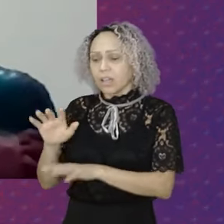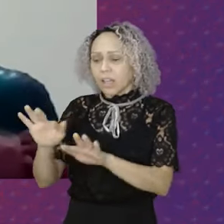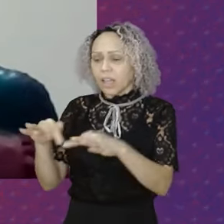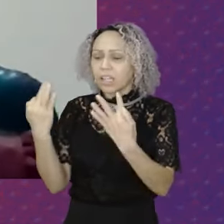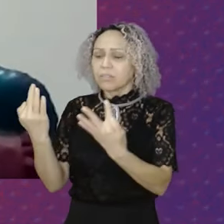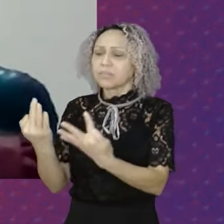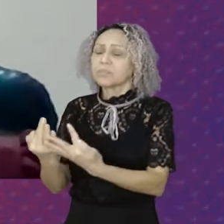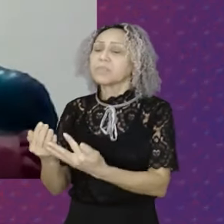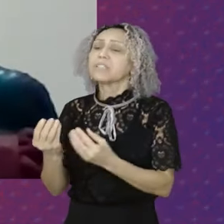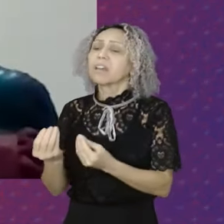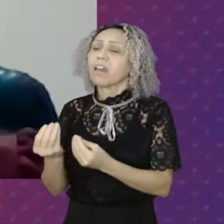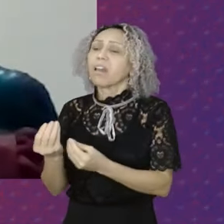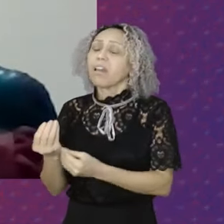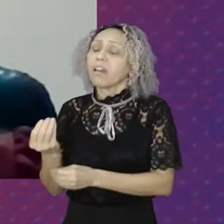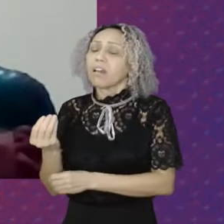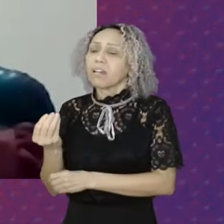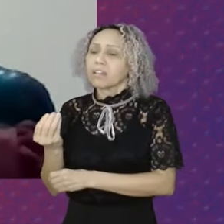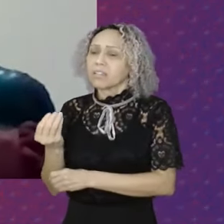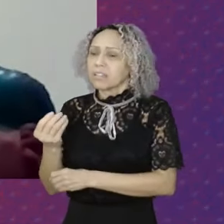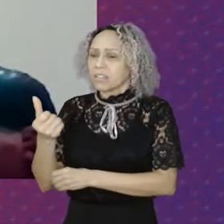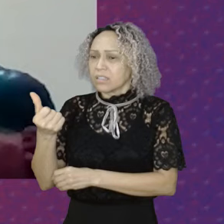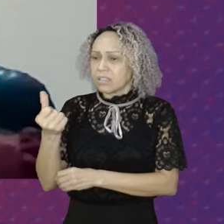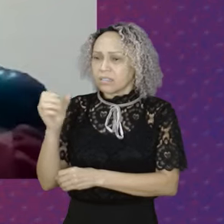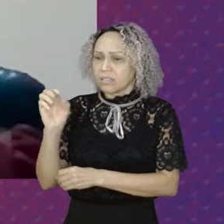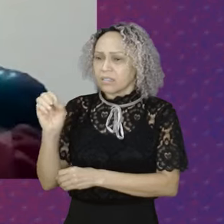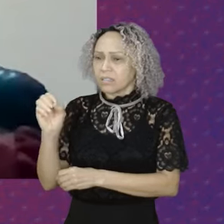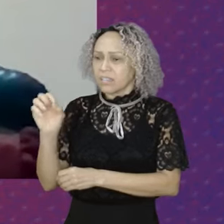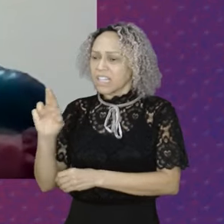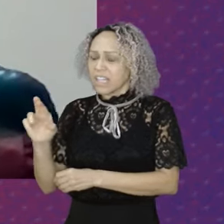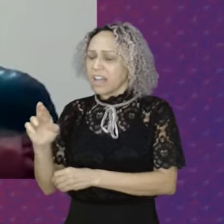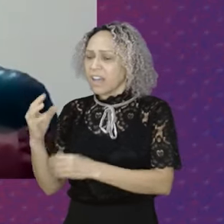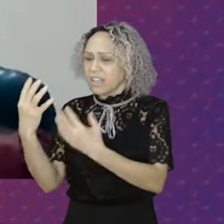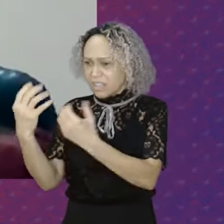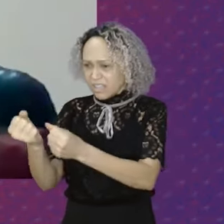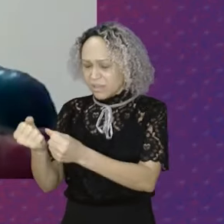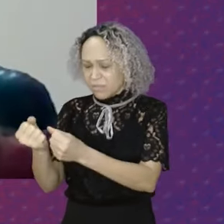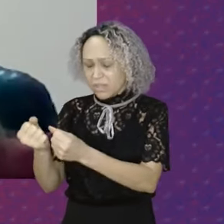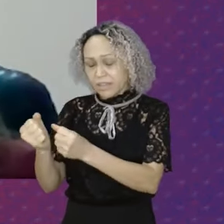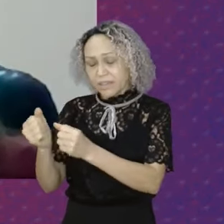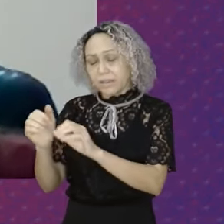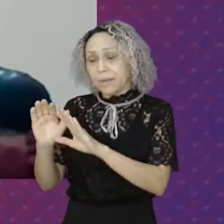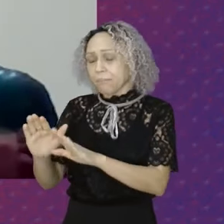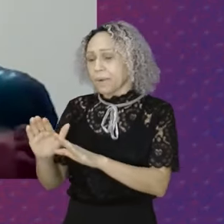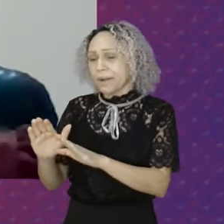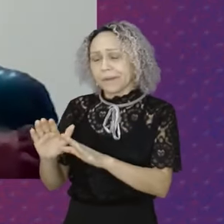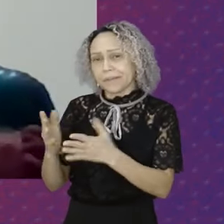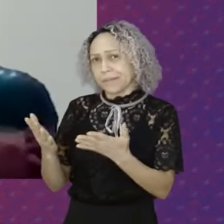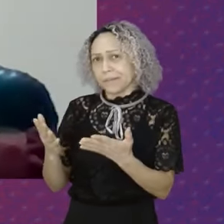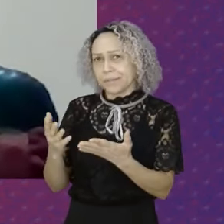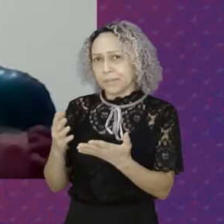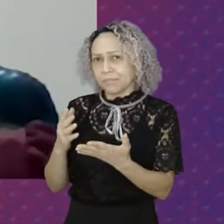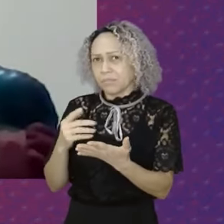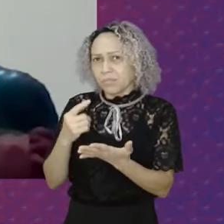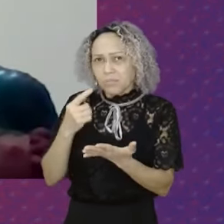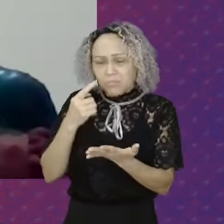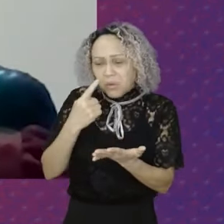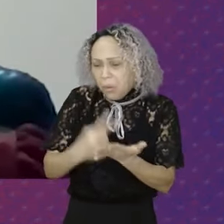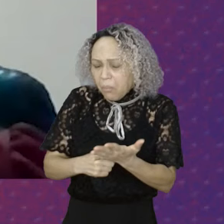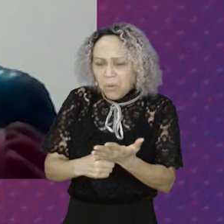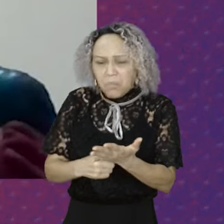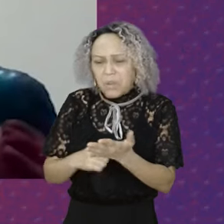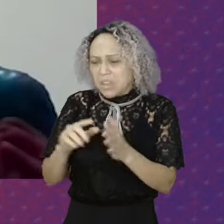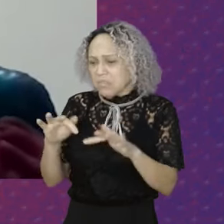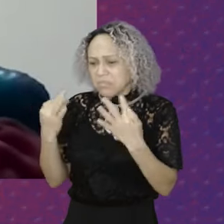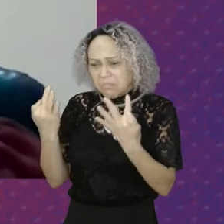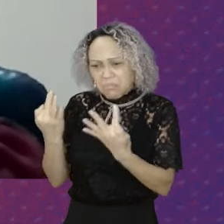Independente Da composição familiar E sem haver A obrigatoriedade De cumprimento De nenhuma condicionalidade Para estar no